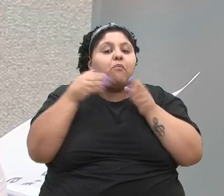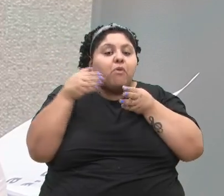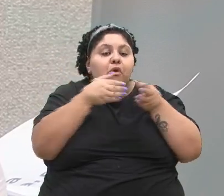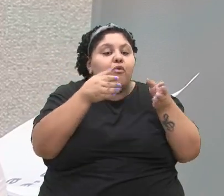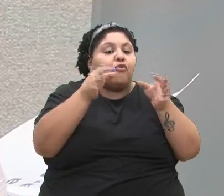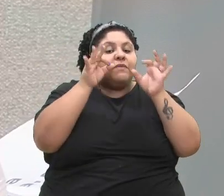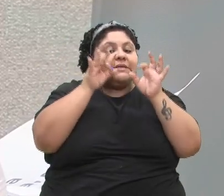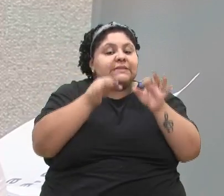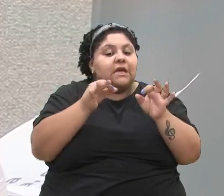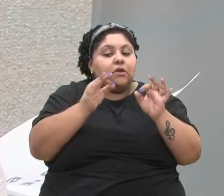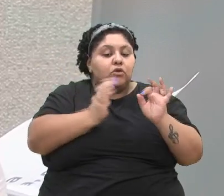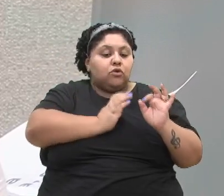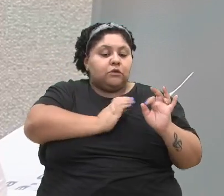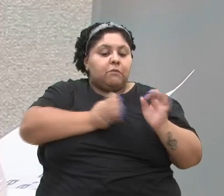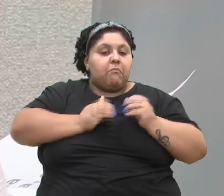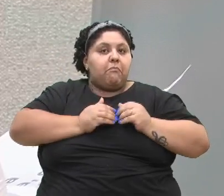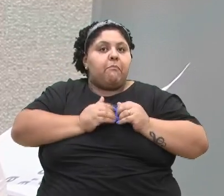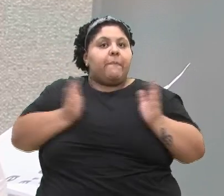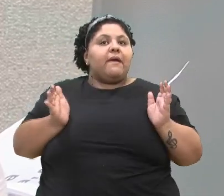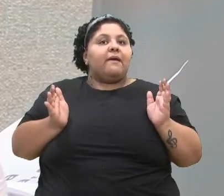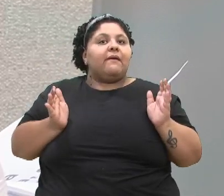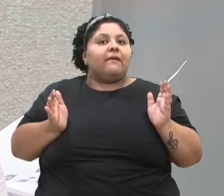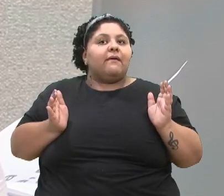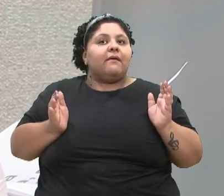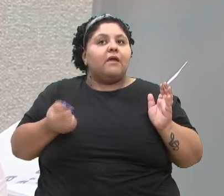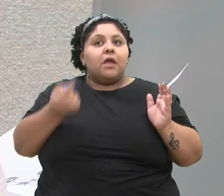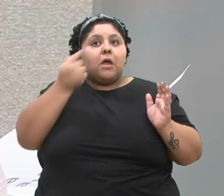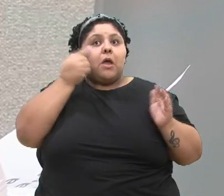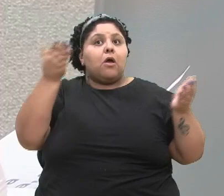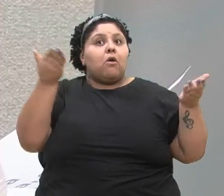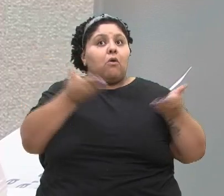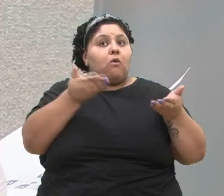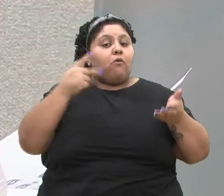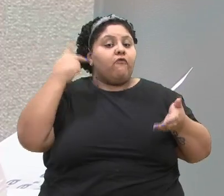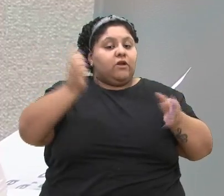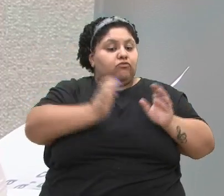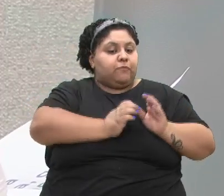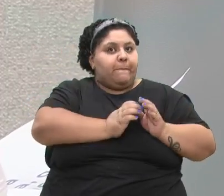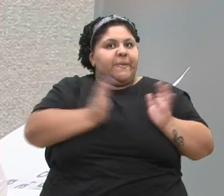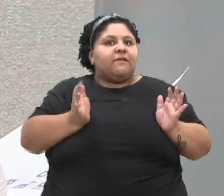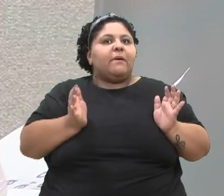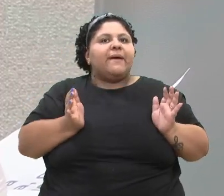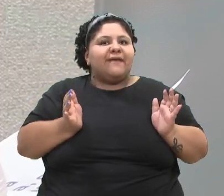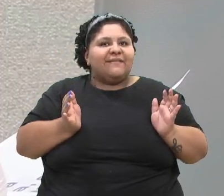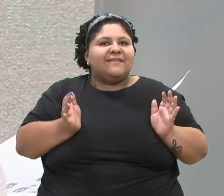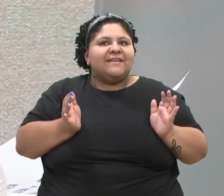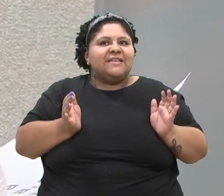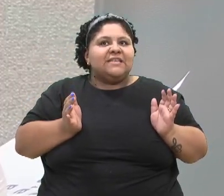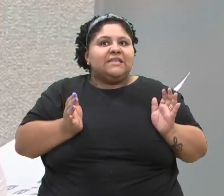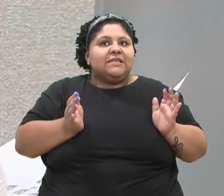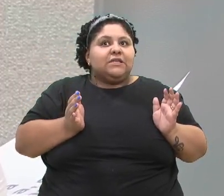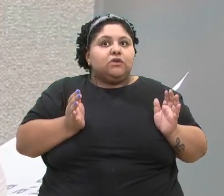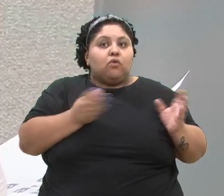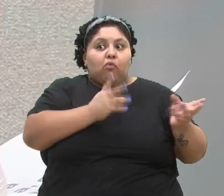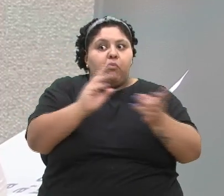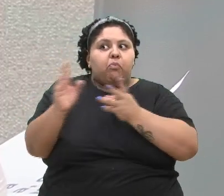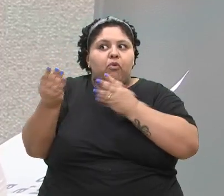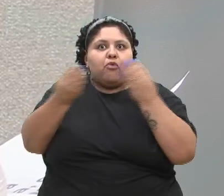peito aberto. Então, foi o que eu vi hoje aqui, um vereador de peito aberto, cheio de energia,